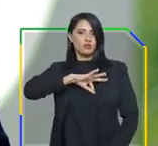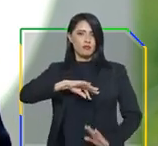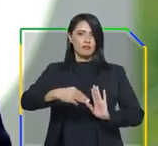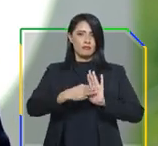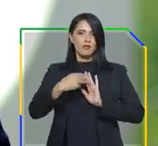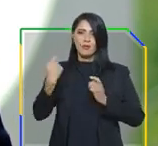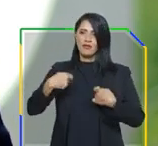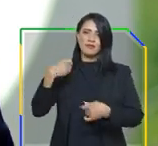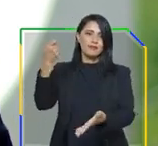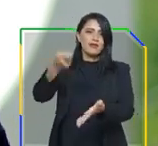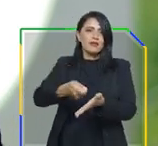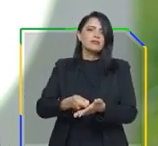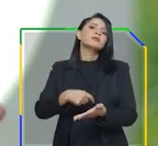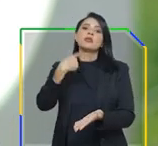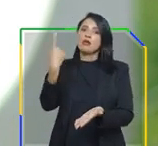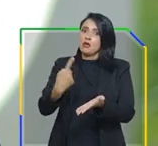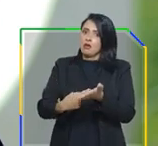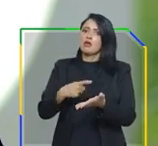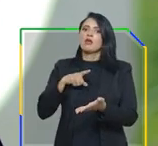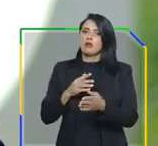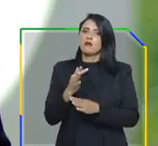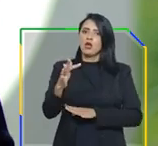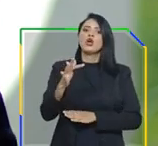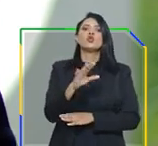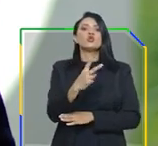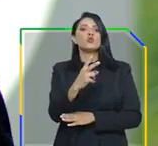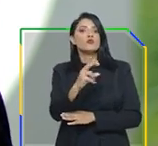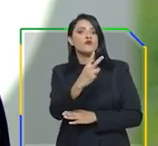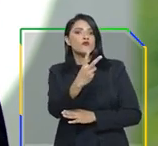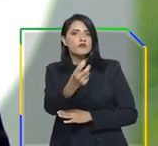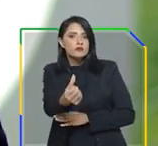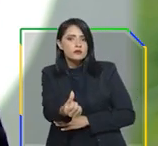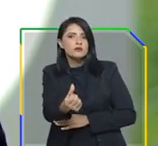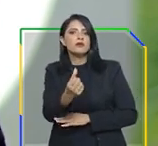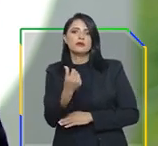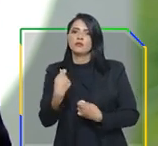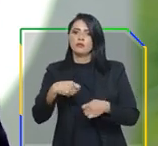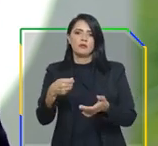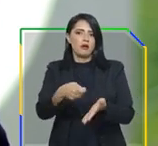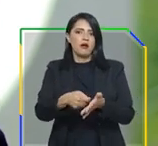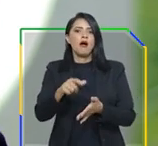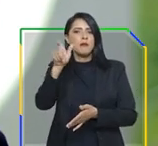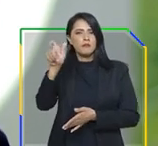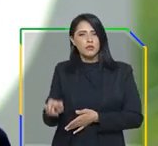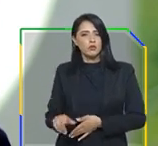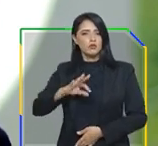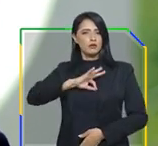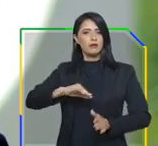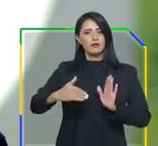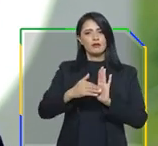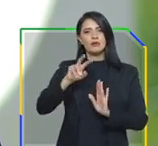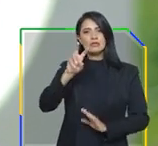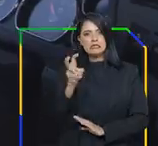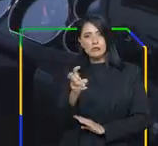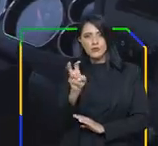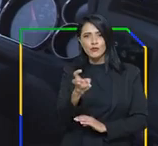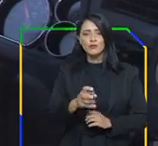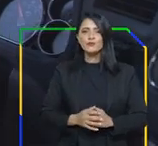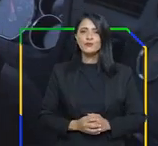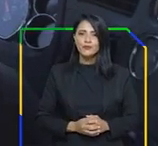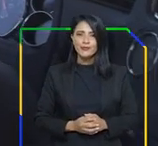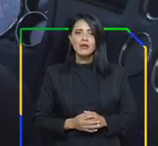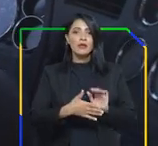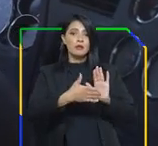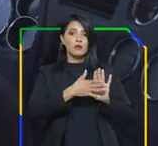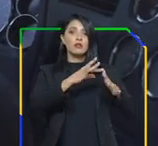E o compromisso de chegarmos em 2026 com a isenção para quem ganha até 5 mil reais. A